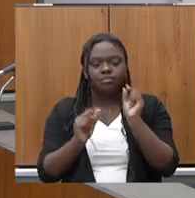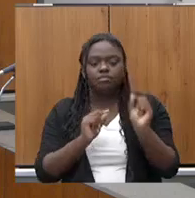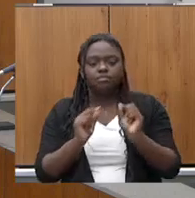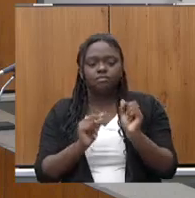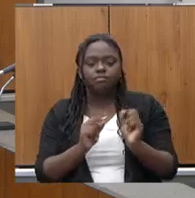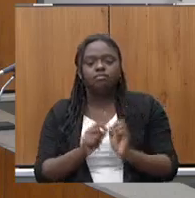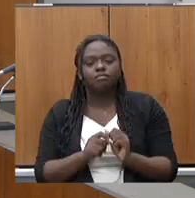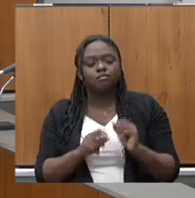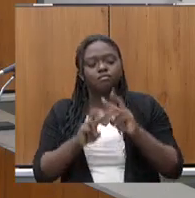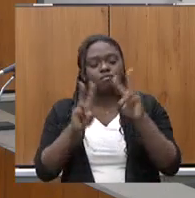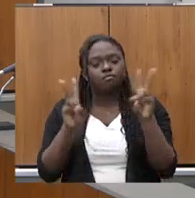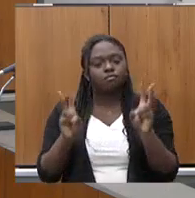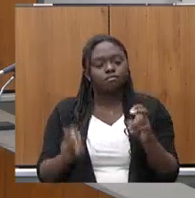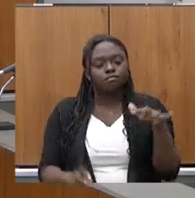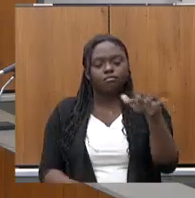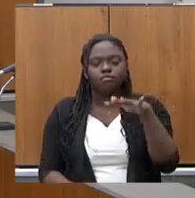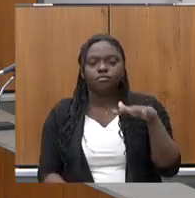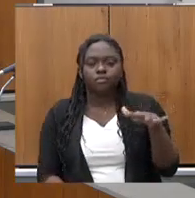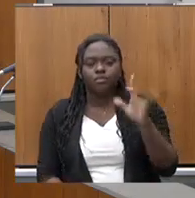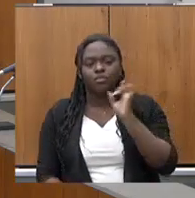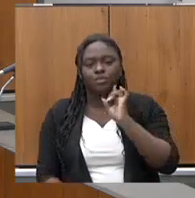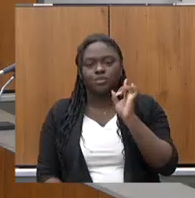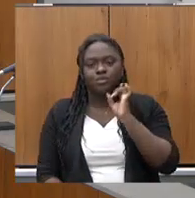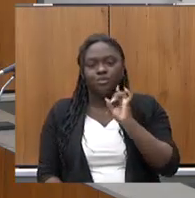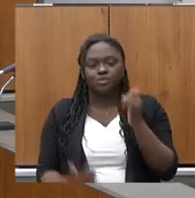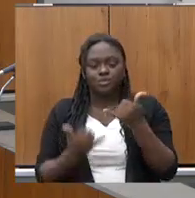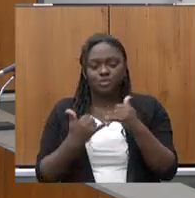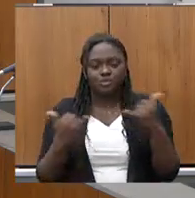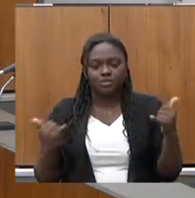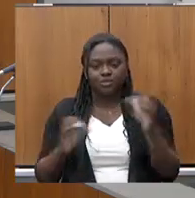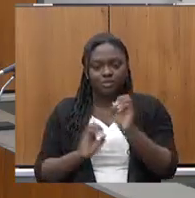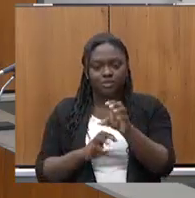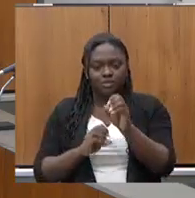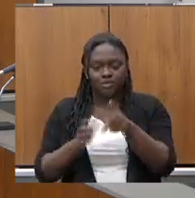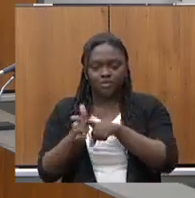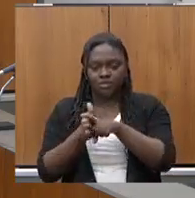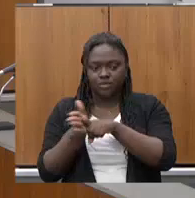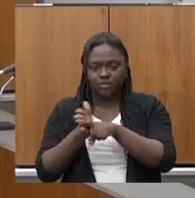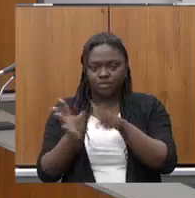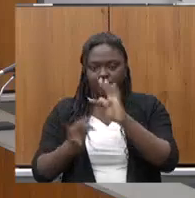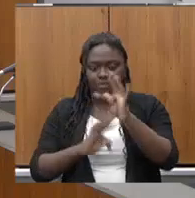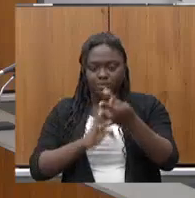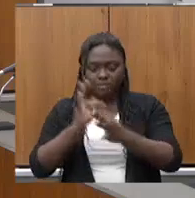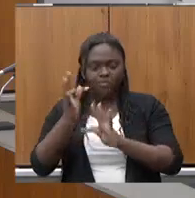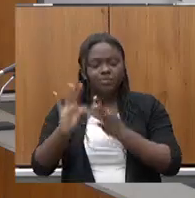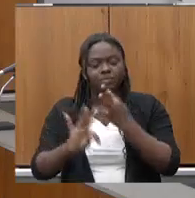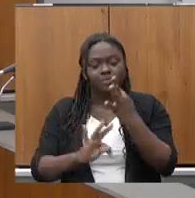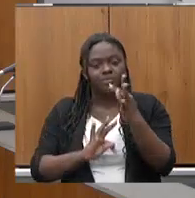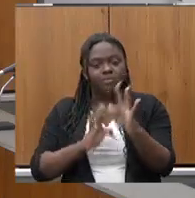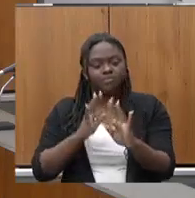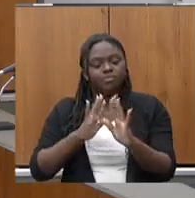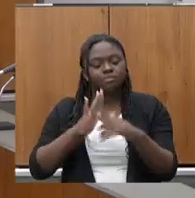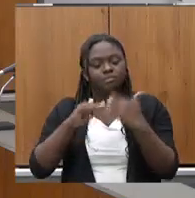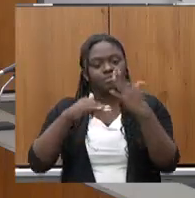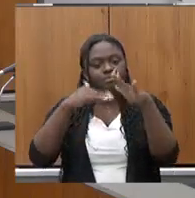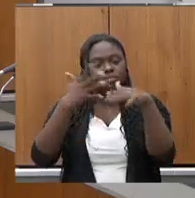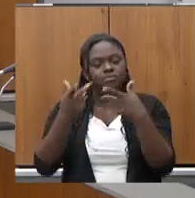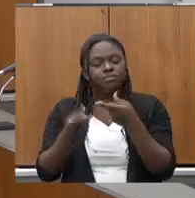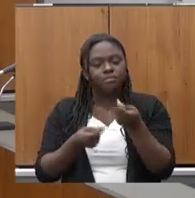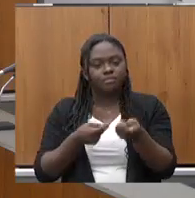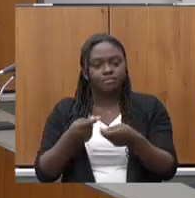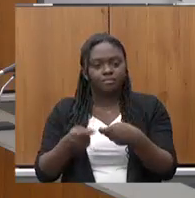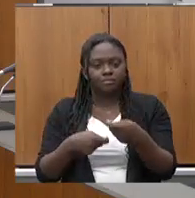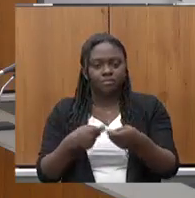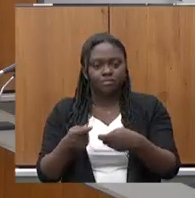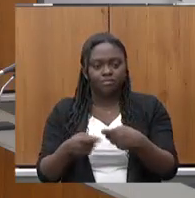Regionalização, Minas e Energia, Educação, Ciência e Tecnologia, Desenvolvimento Econômico